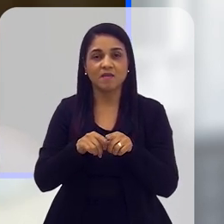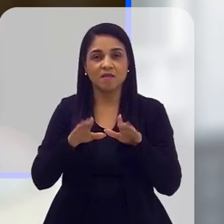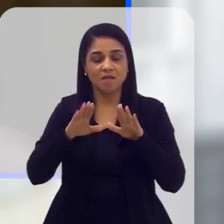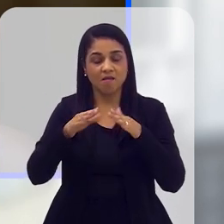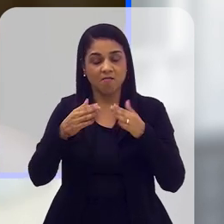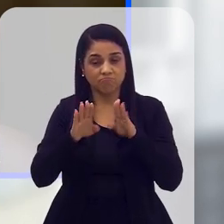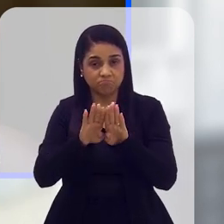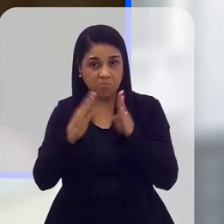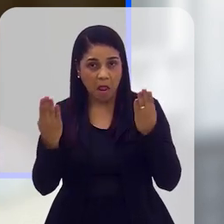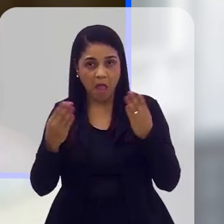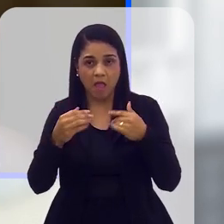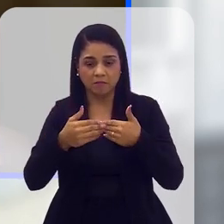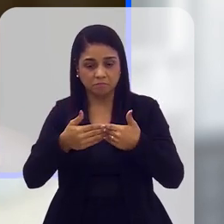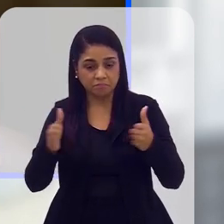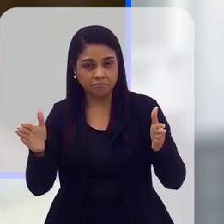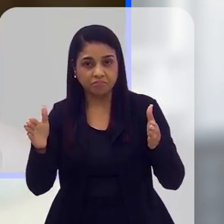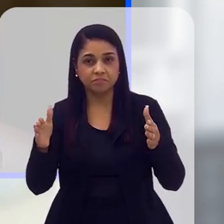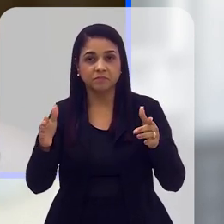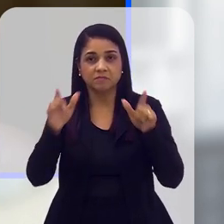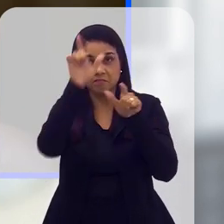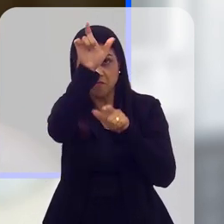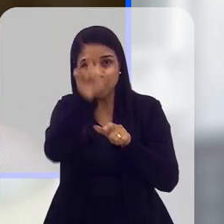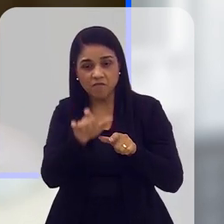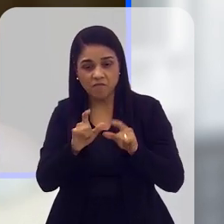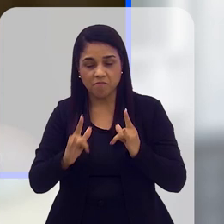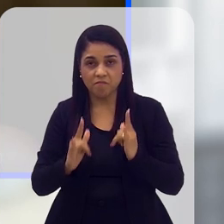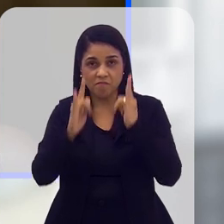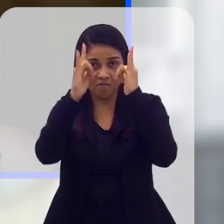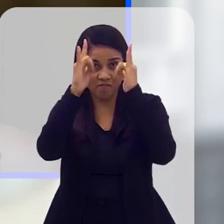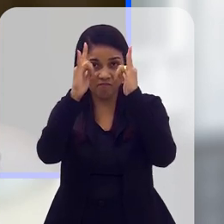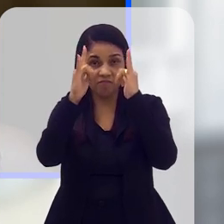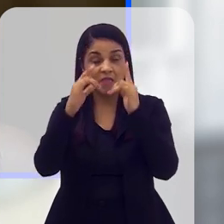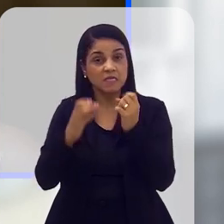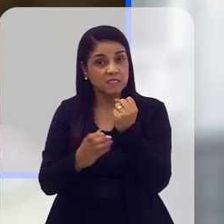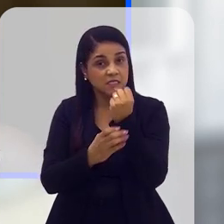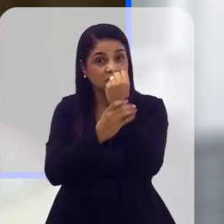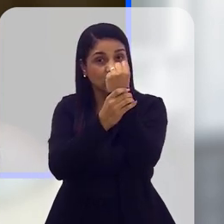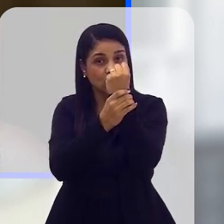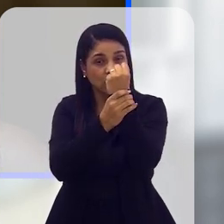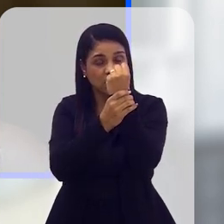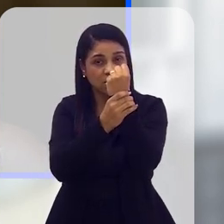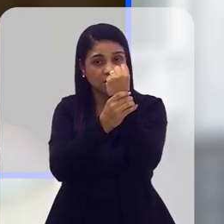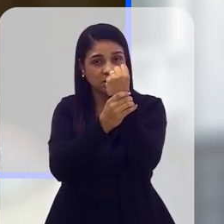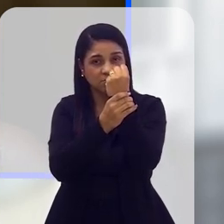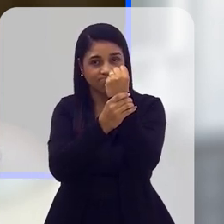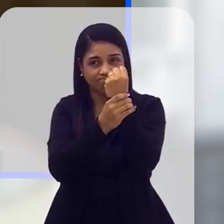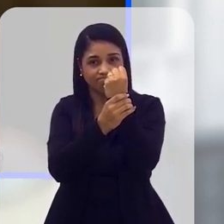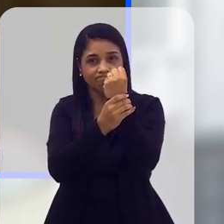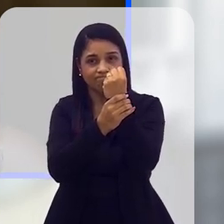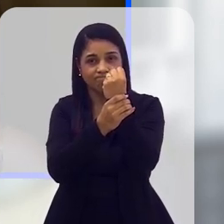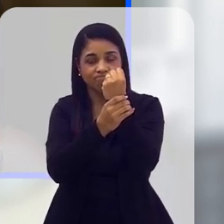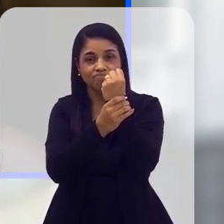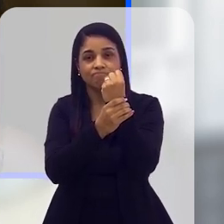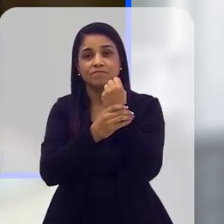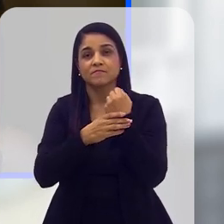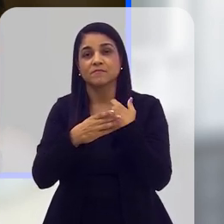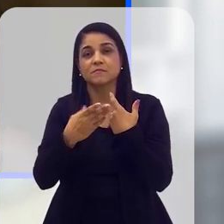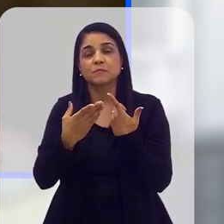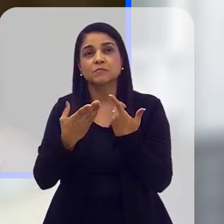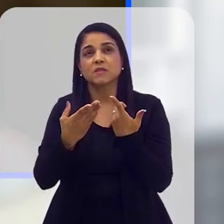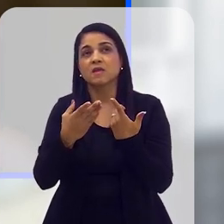fachada. Hoje a gente vê, por exemplo, até por questões de segurança, que as fachadas são cegas, e a fachada cega